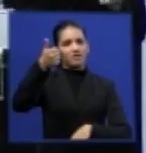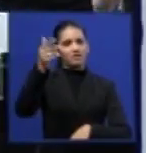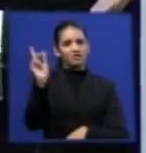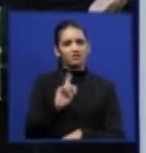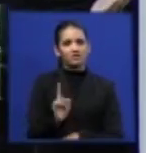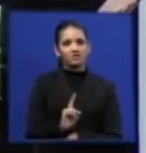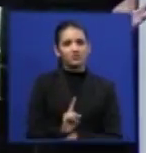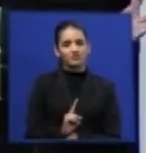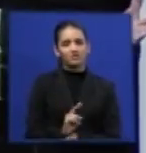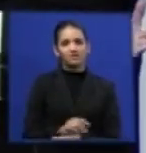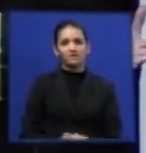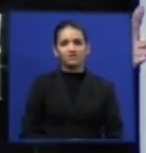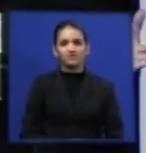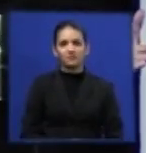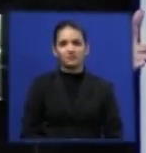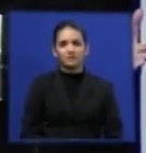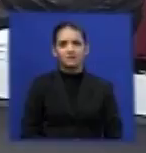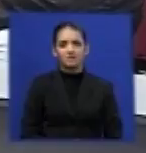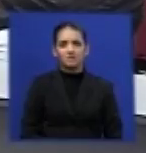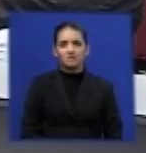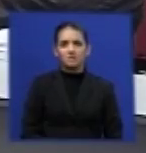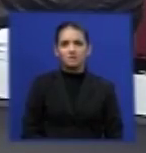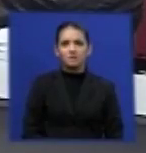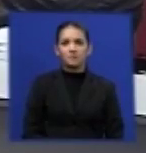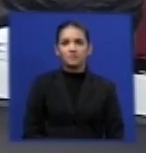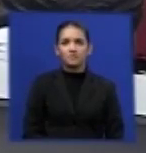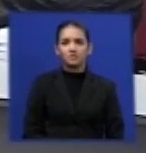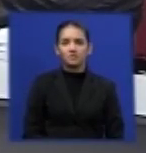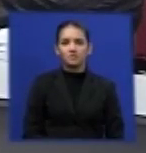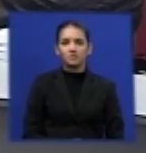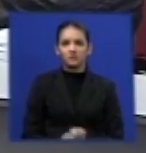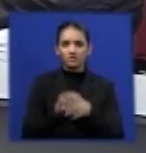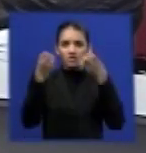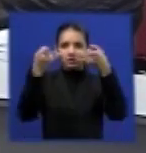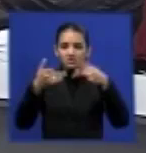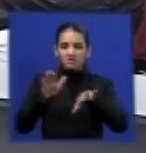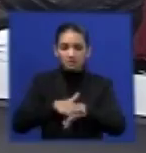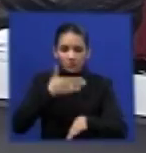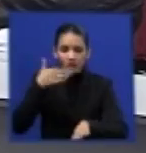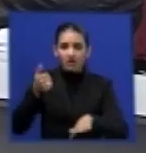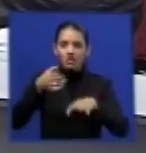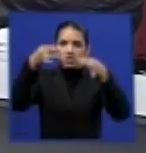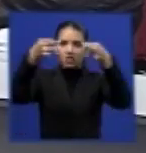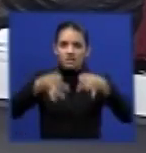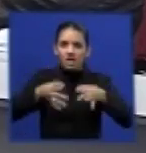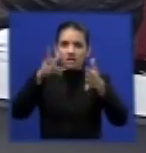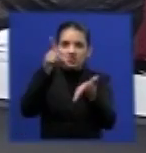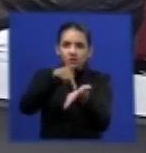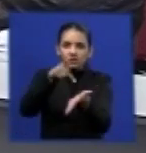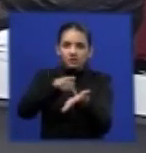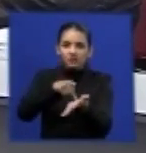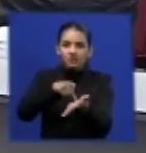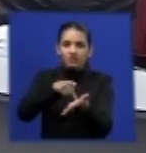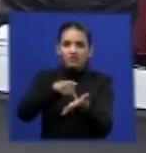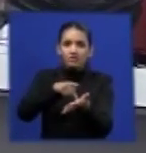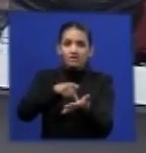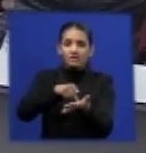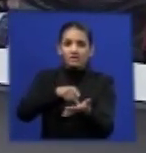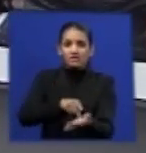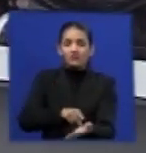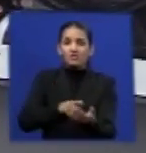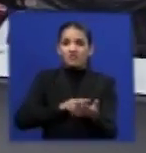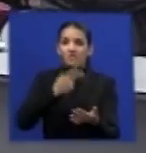completa que se poderia dar à casa. A explicação mais correta seria o DSEX dizer